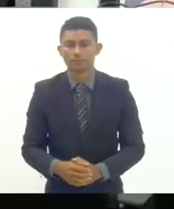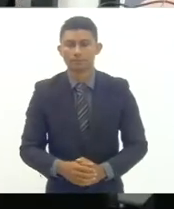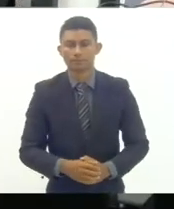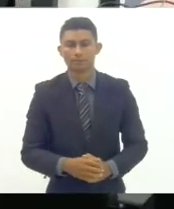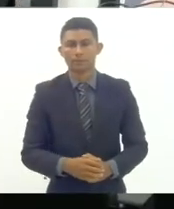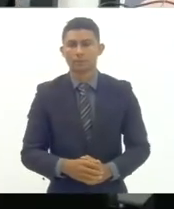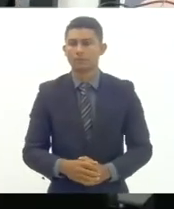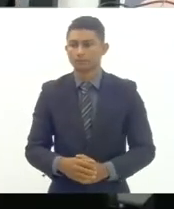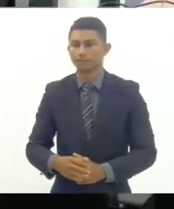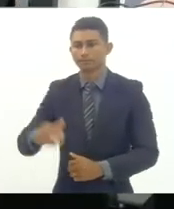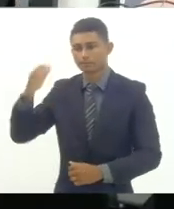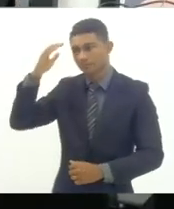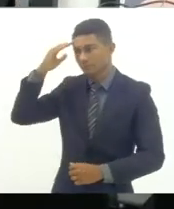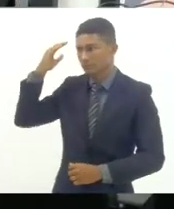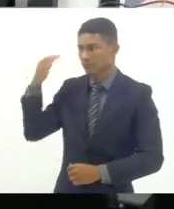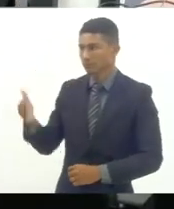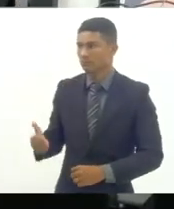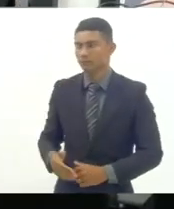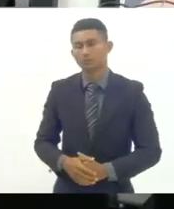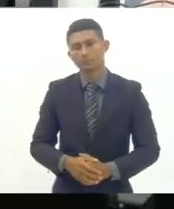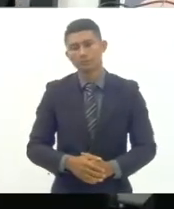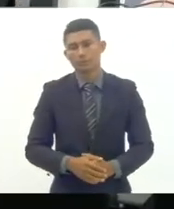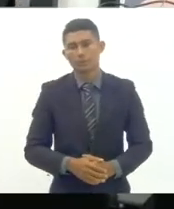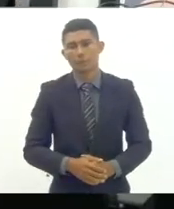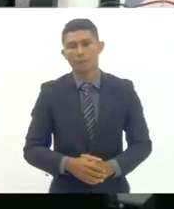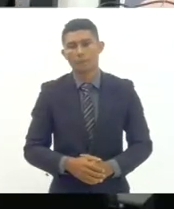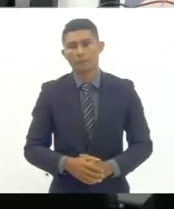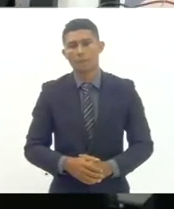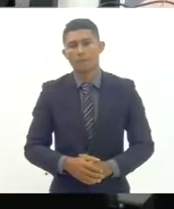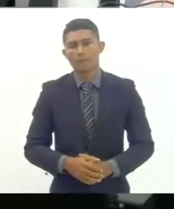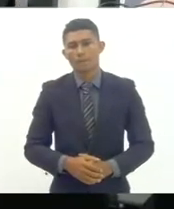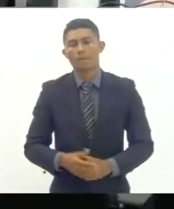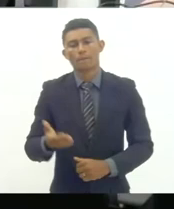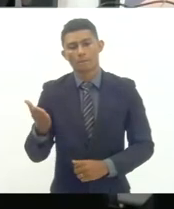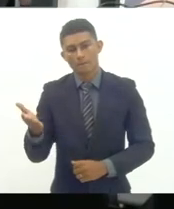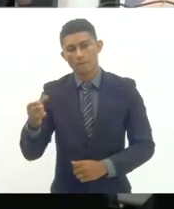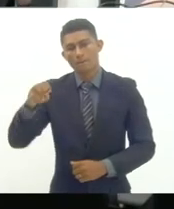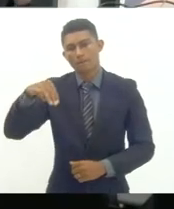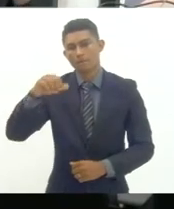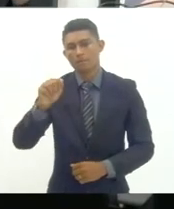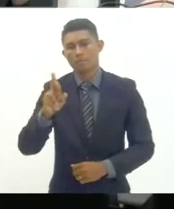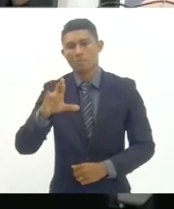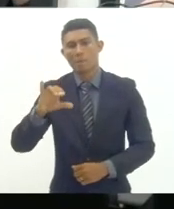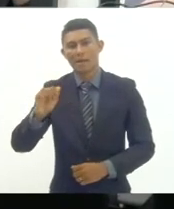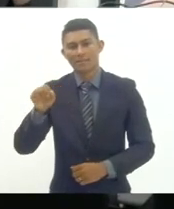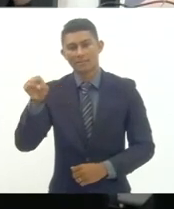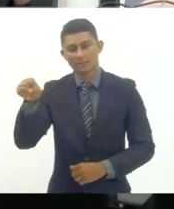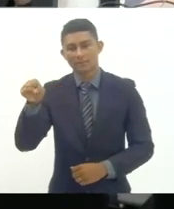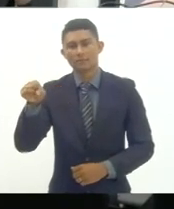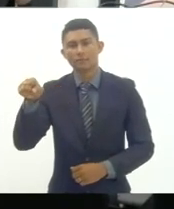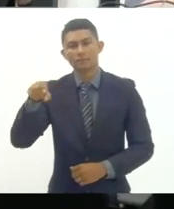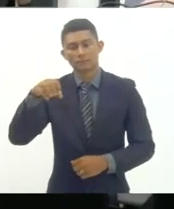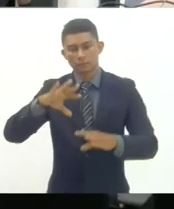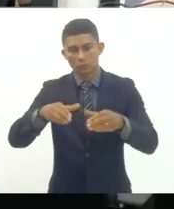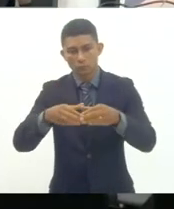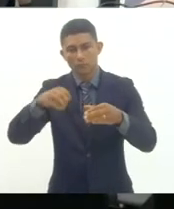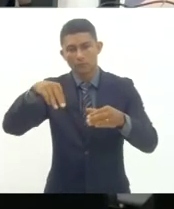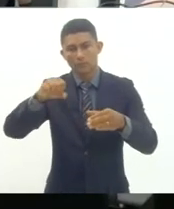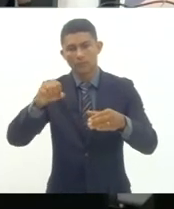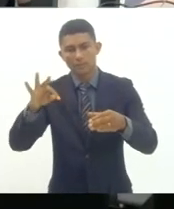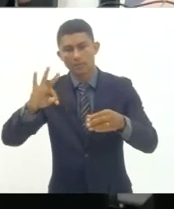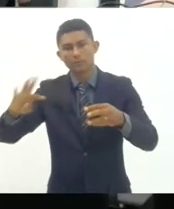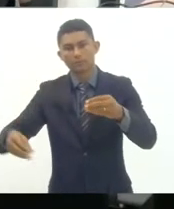obrigado obrigado Márcia acho que essa contribuição do MST é muito importante